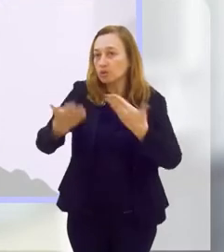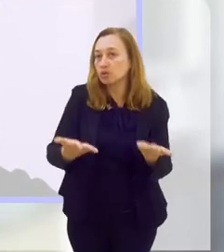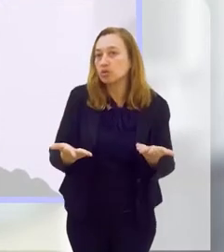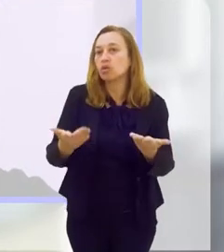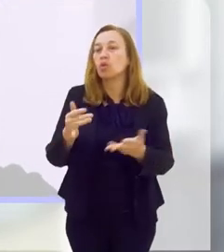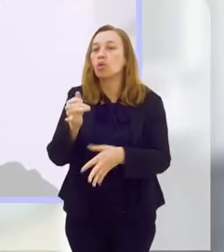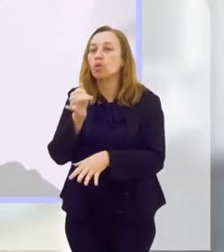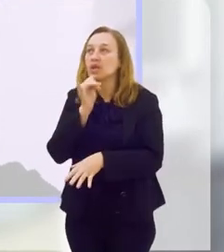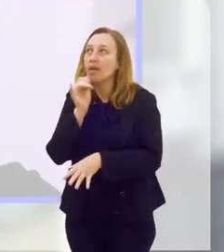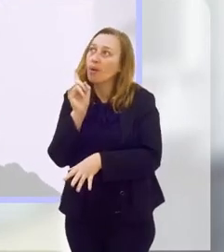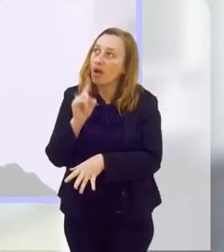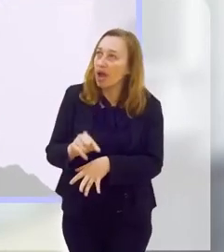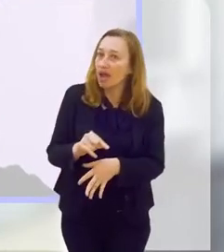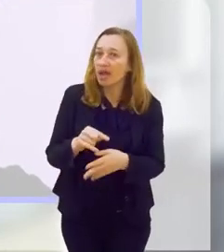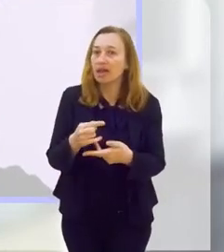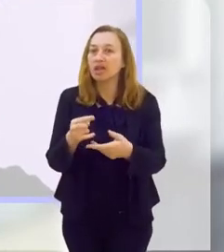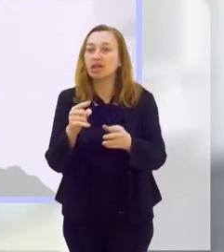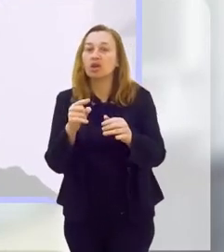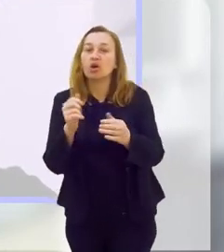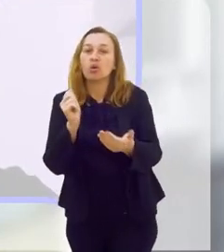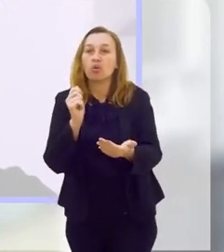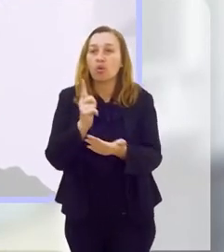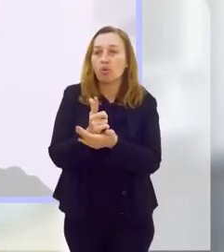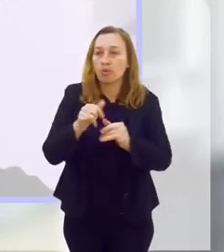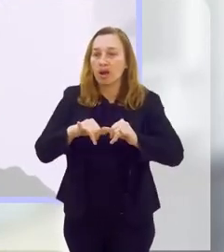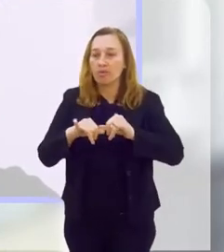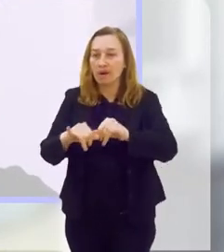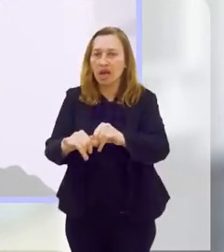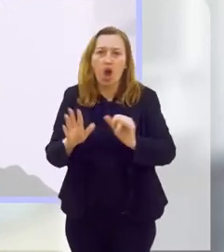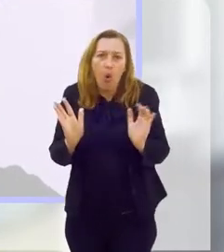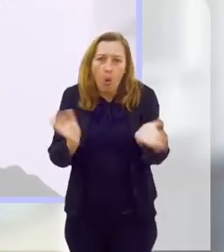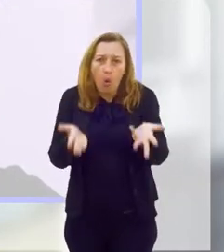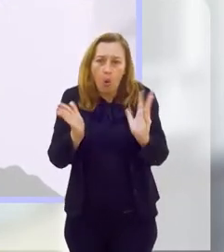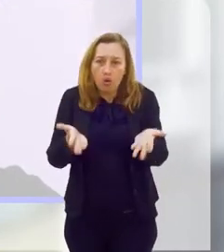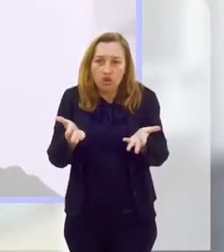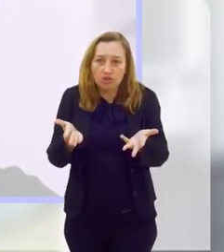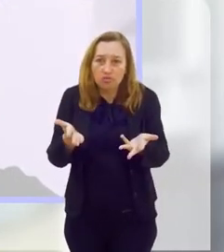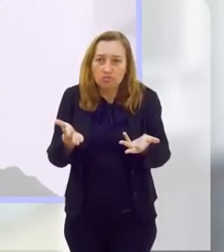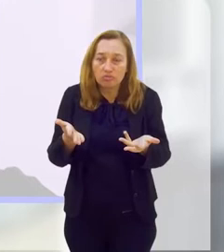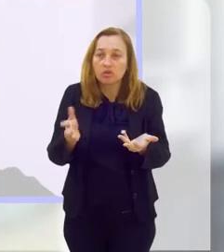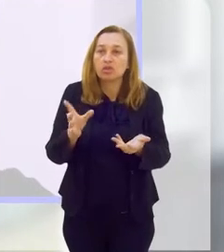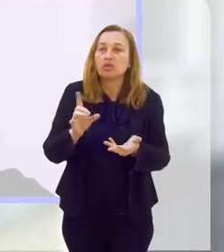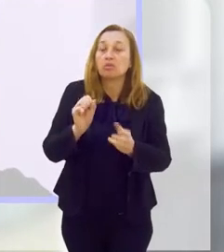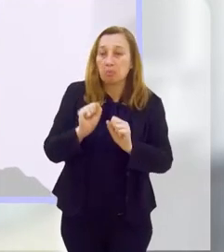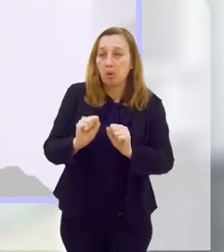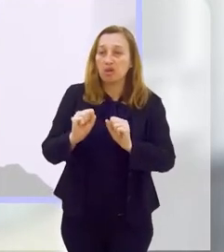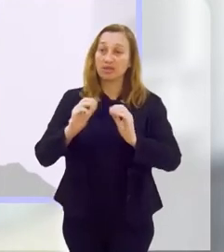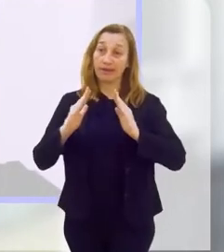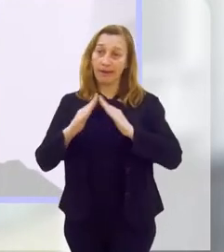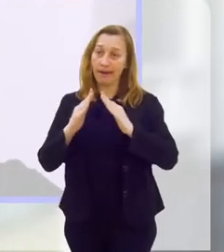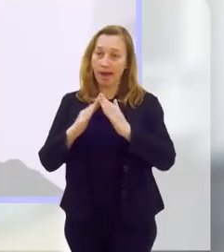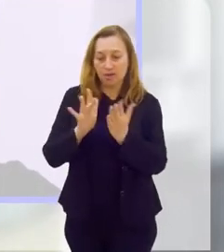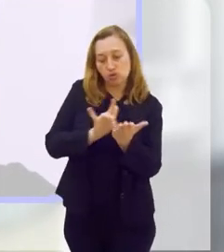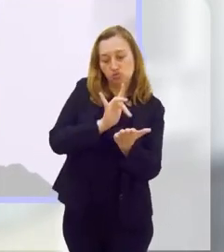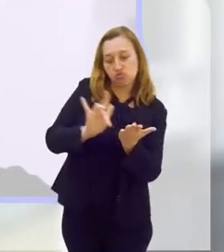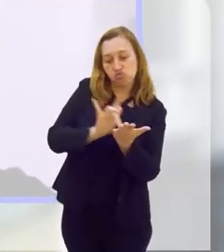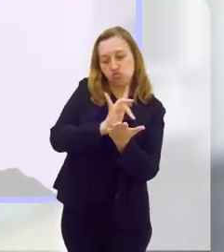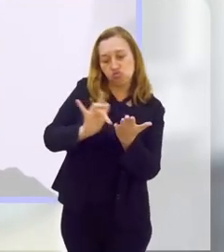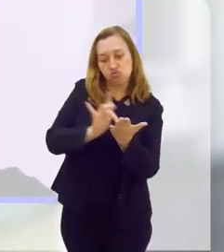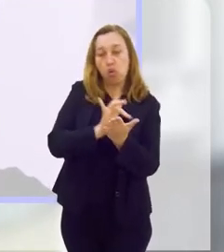Um exemplo disso é fazer compras em supermercado. Hoje em dia a gente tem como fazer de casa, por